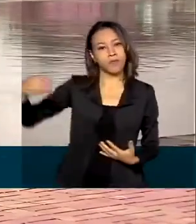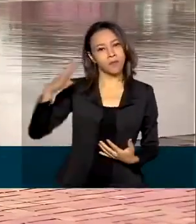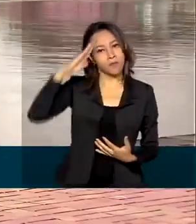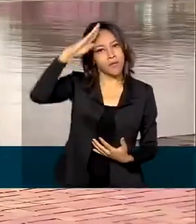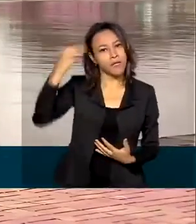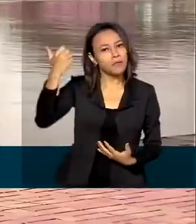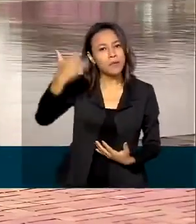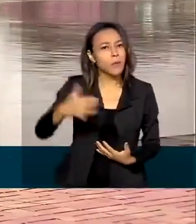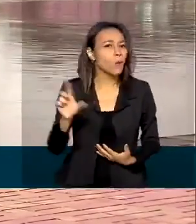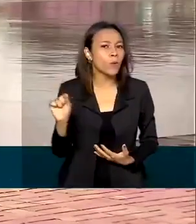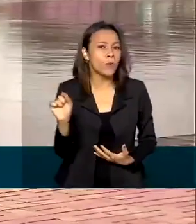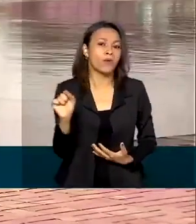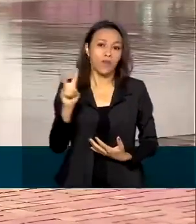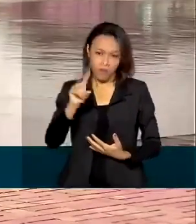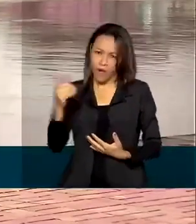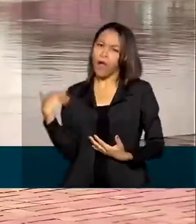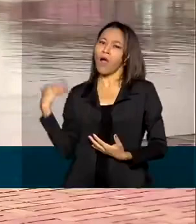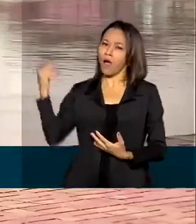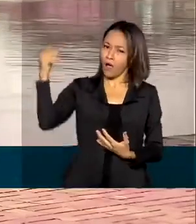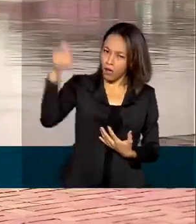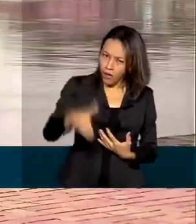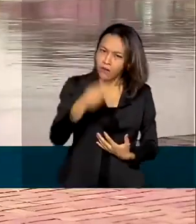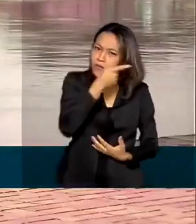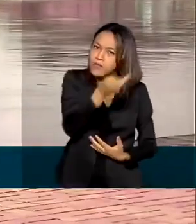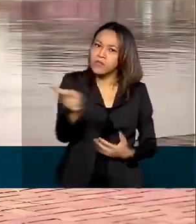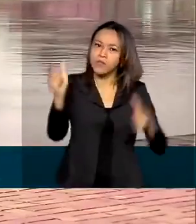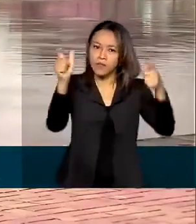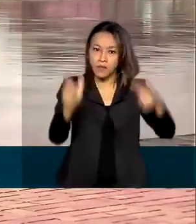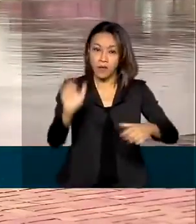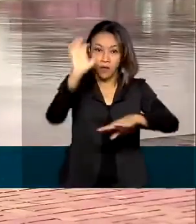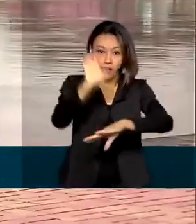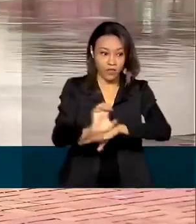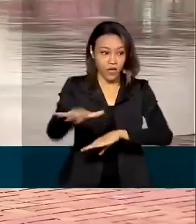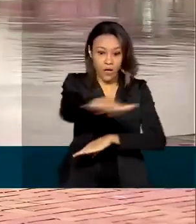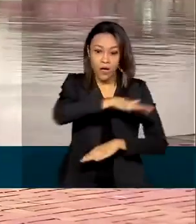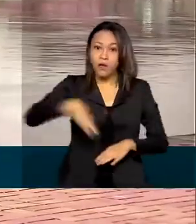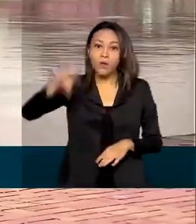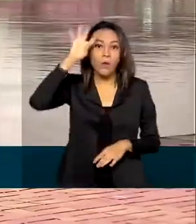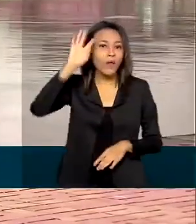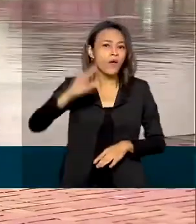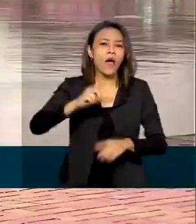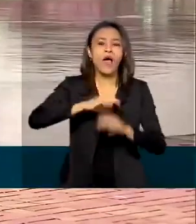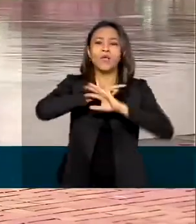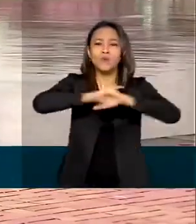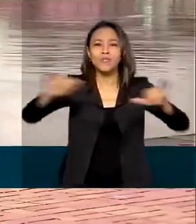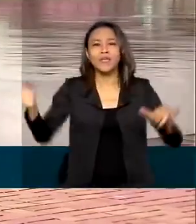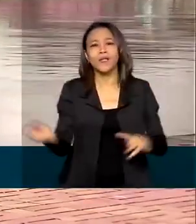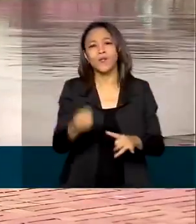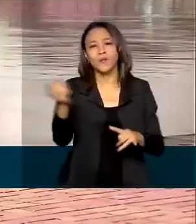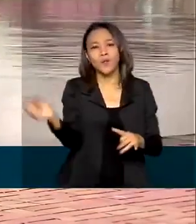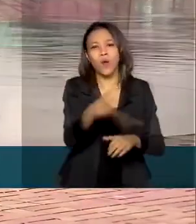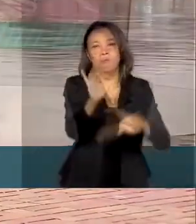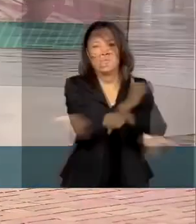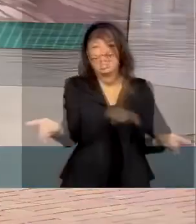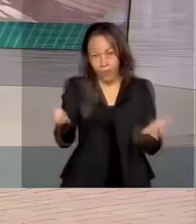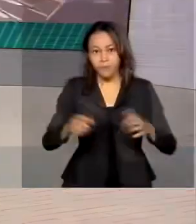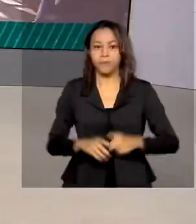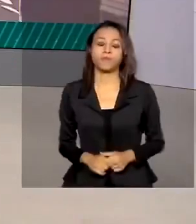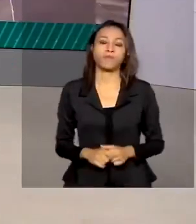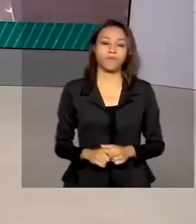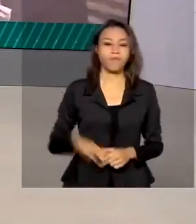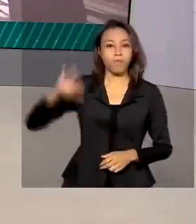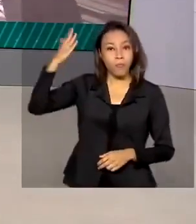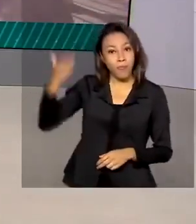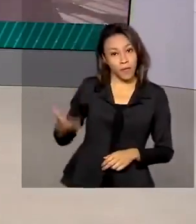informou que virá ao estado nesta quarta-feira para anunciar novas medidas de apoio à população. E o